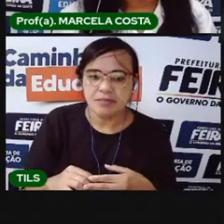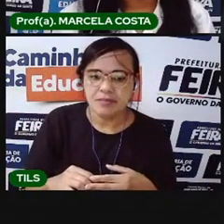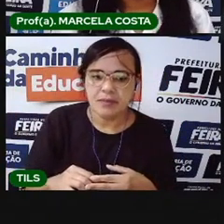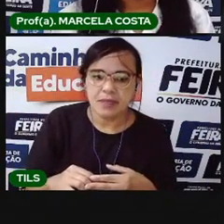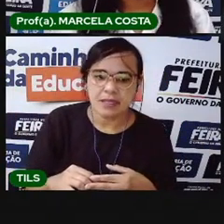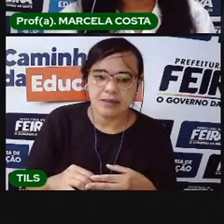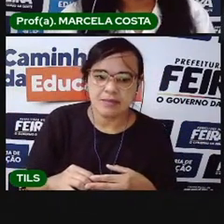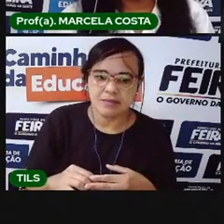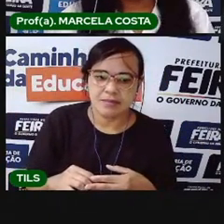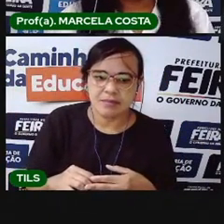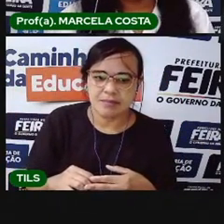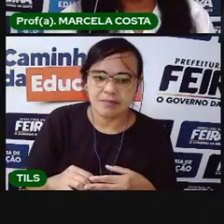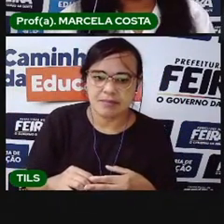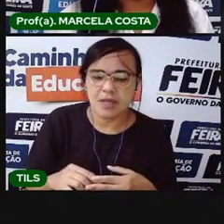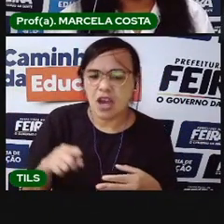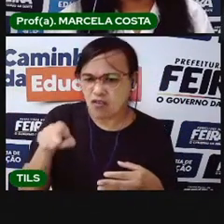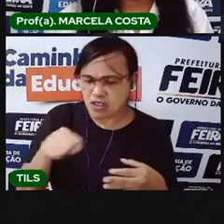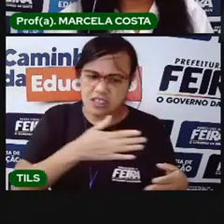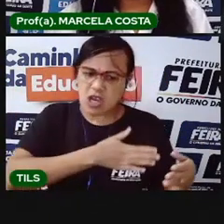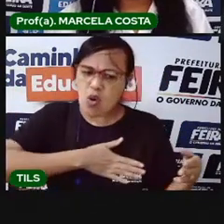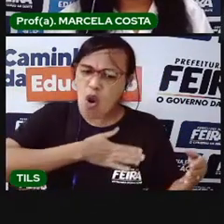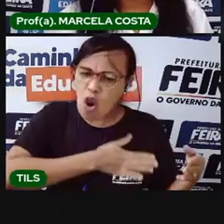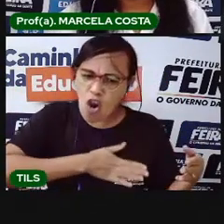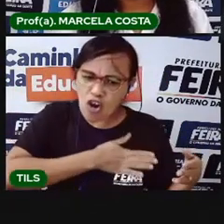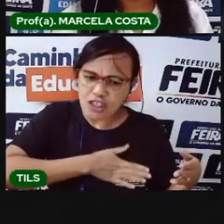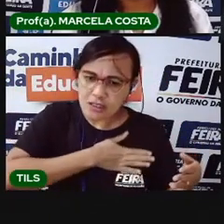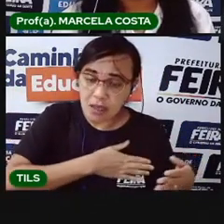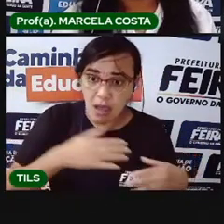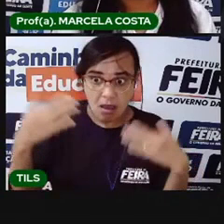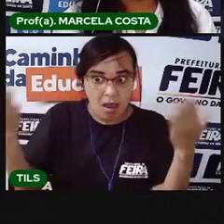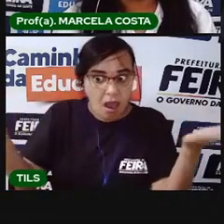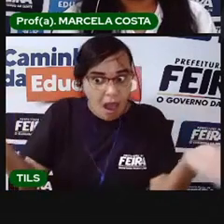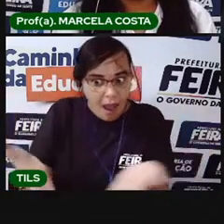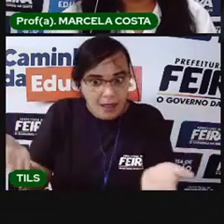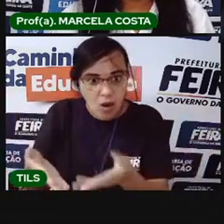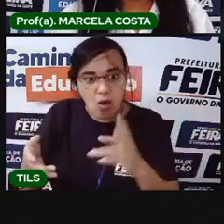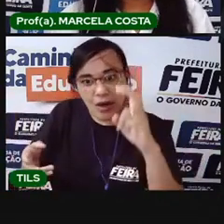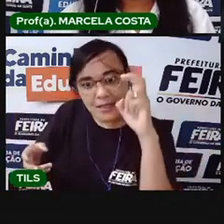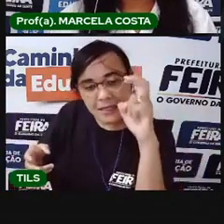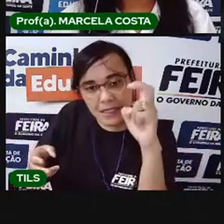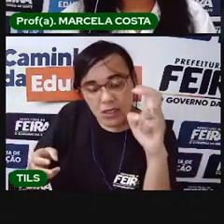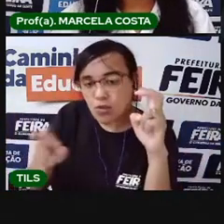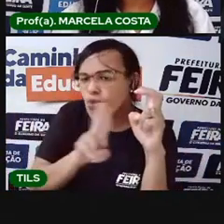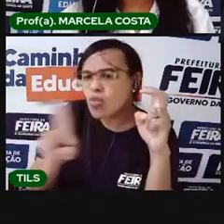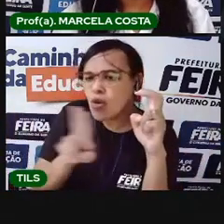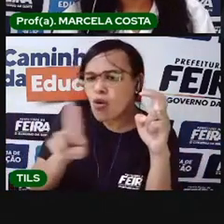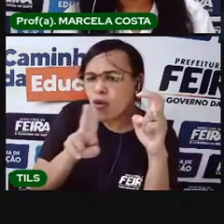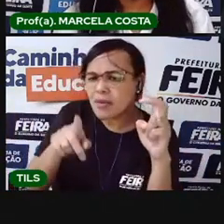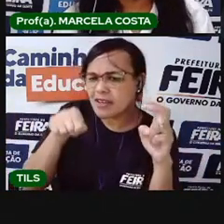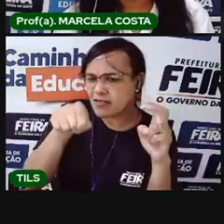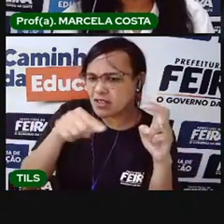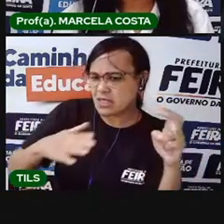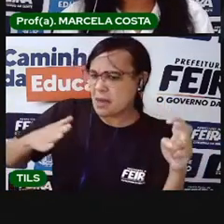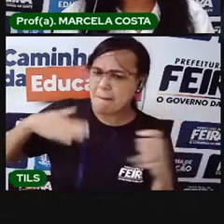Agora, eu vou pedir para você escrever o nome que você gostaria de te chamar. Eu